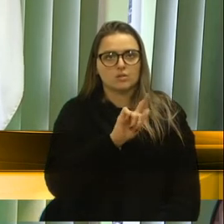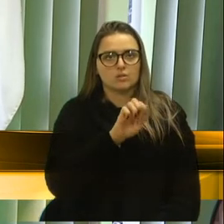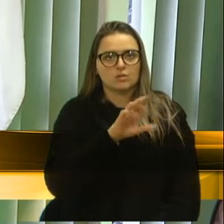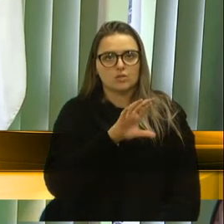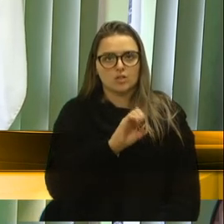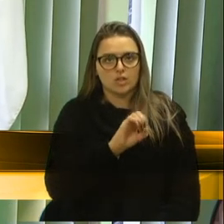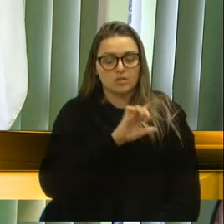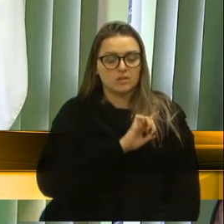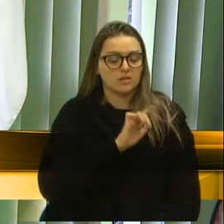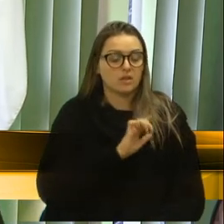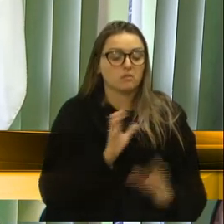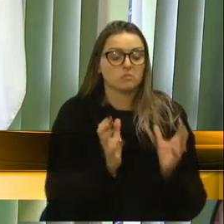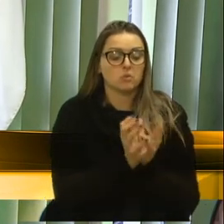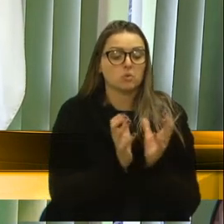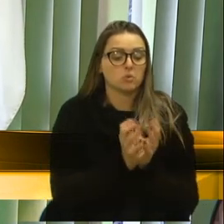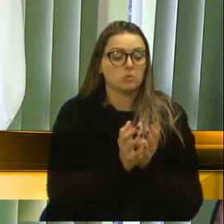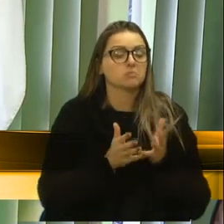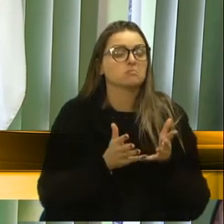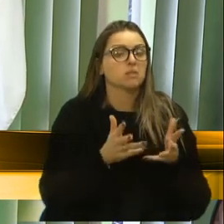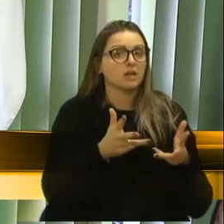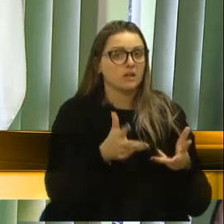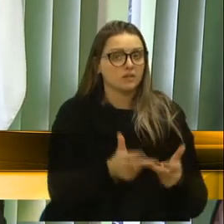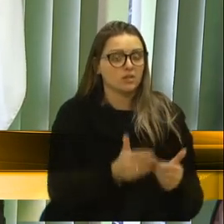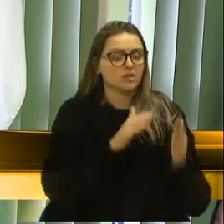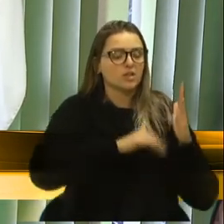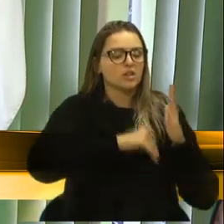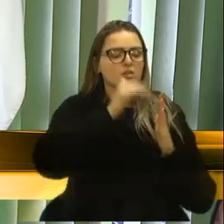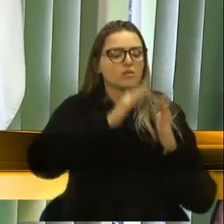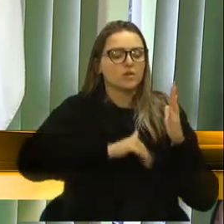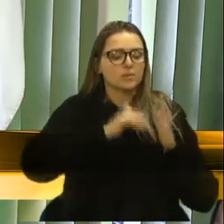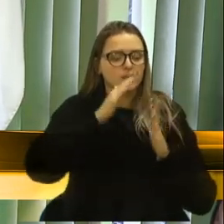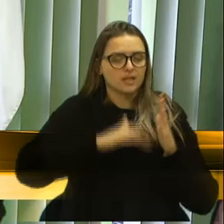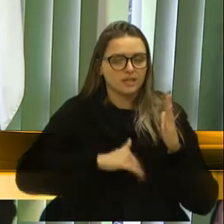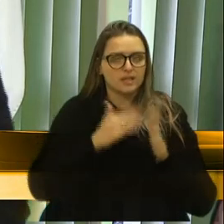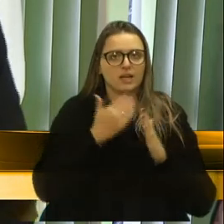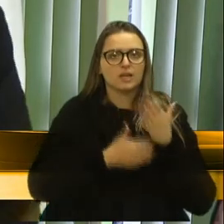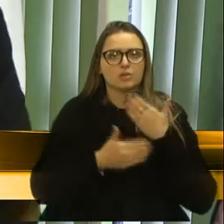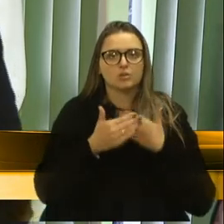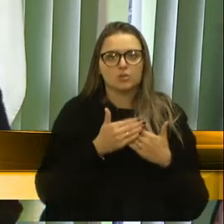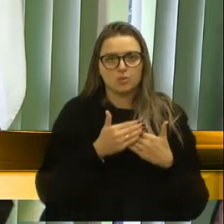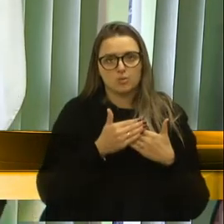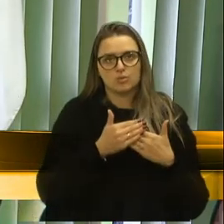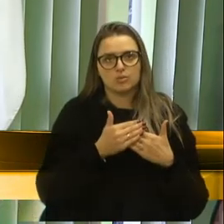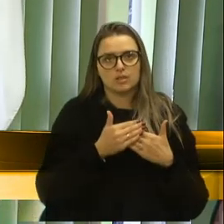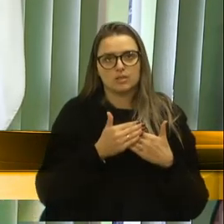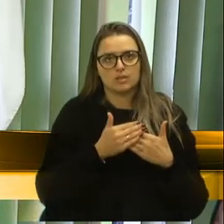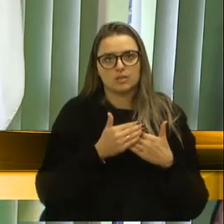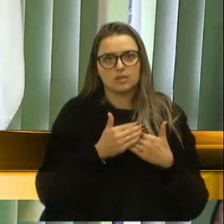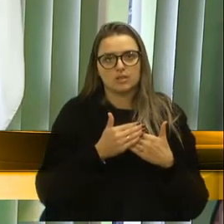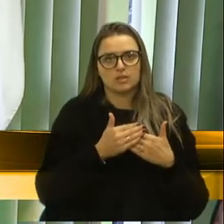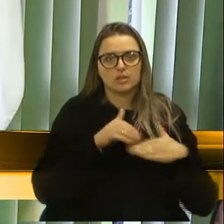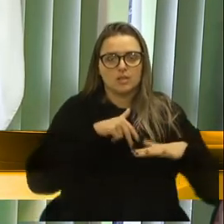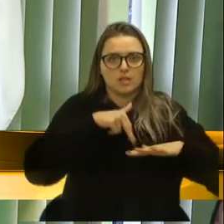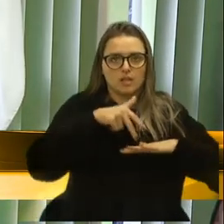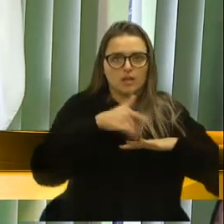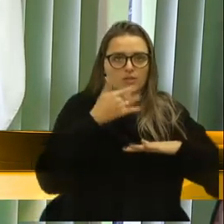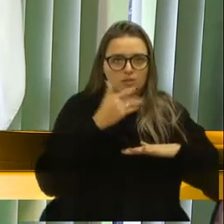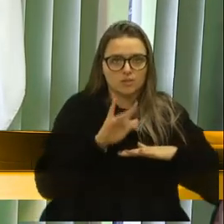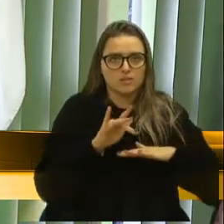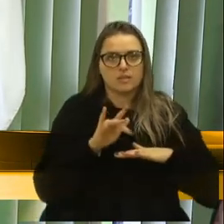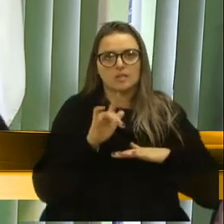uma equipe fantástica que foram pintar os cordões, fazer aquela parte que é